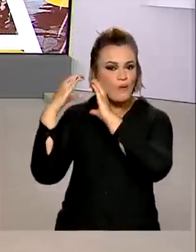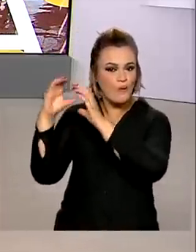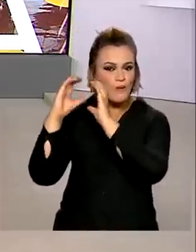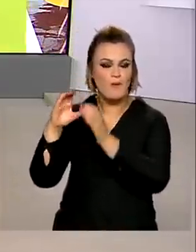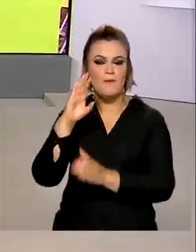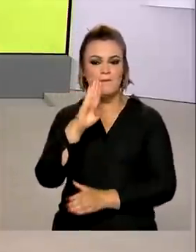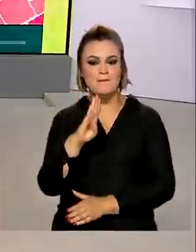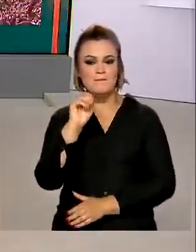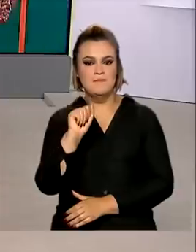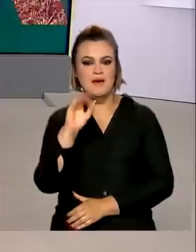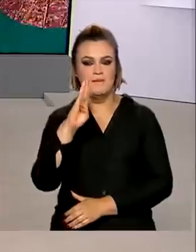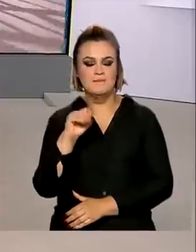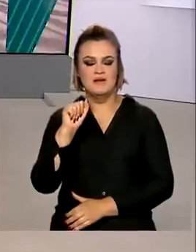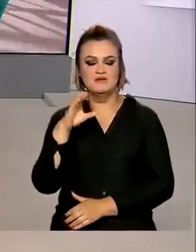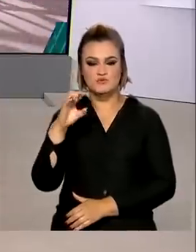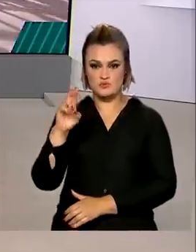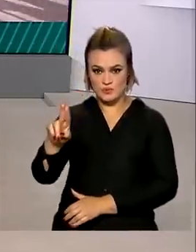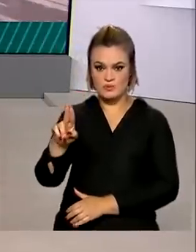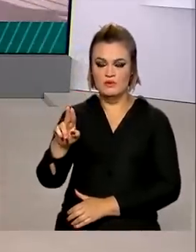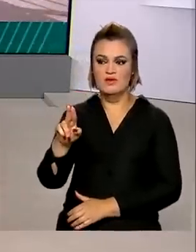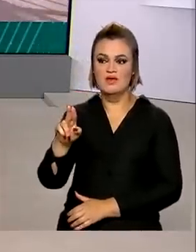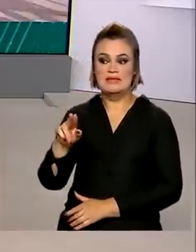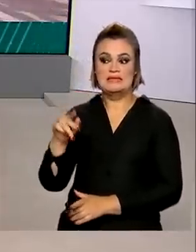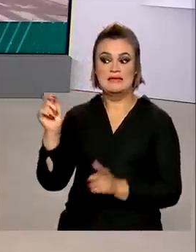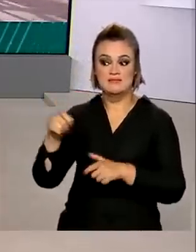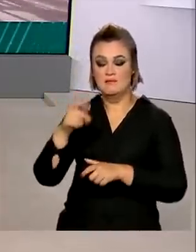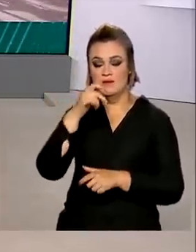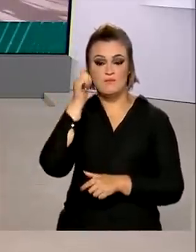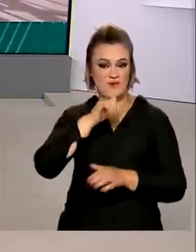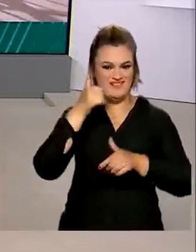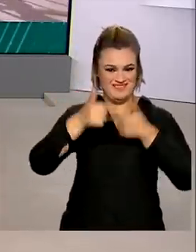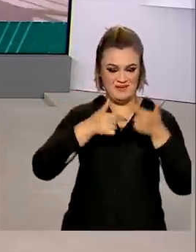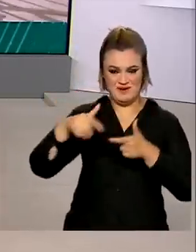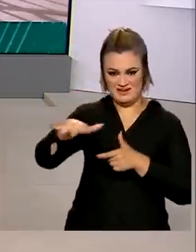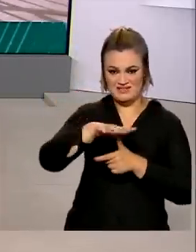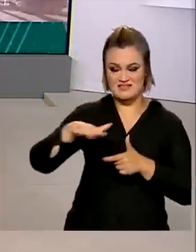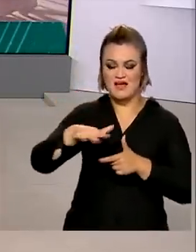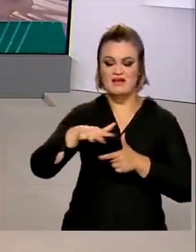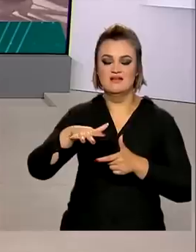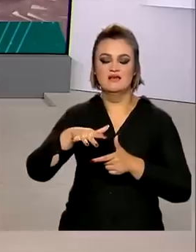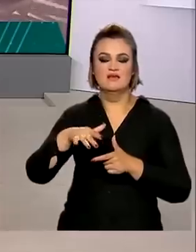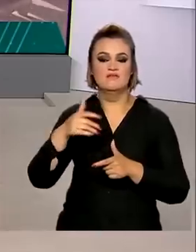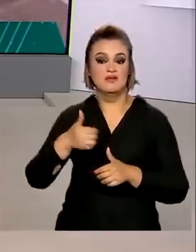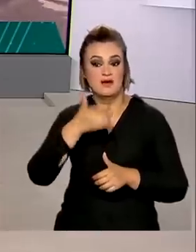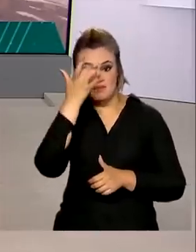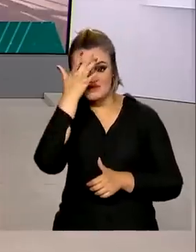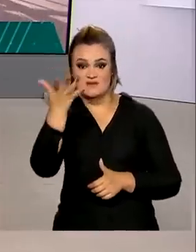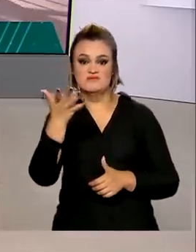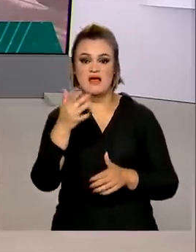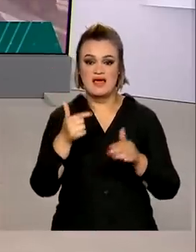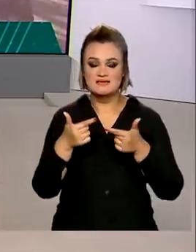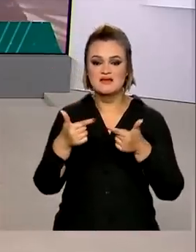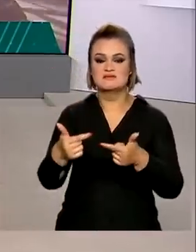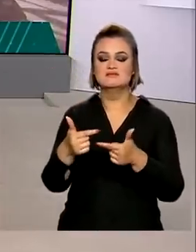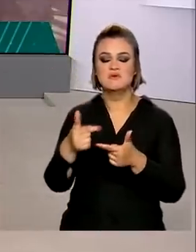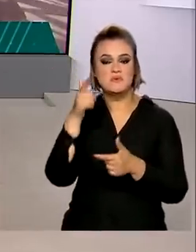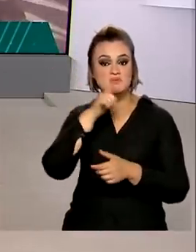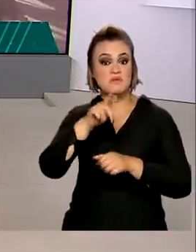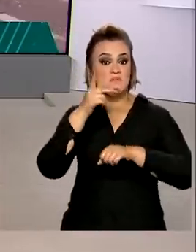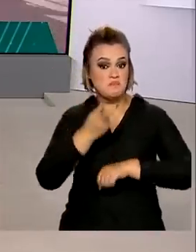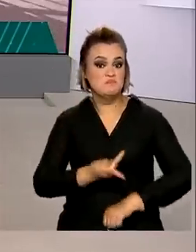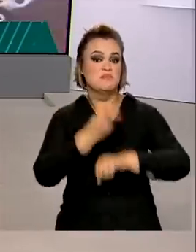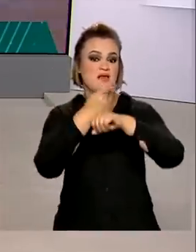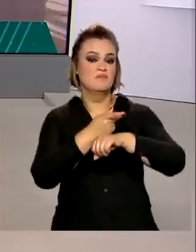as condições de trabalho e renda das mulheres que atuam nesse processo de extração do fruto. A iniciativa recebeu o prêmio da